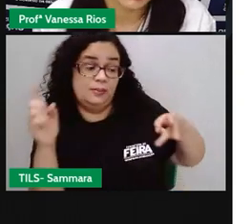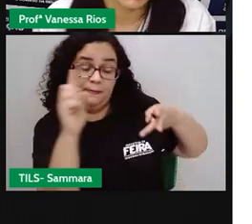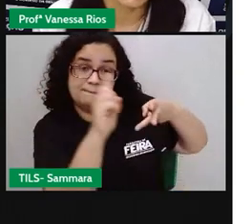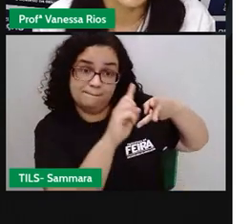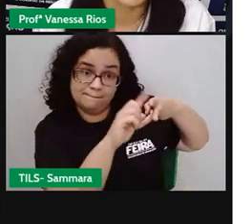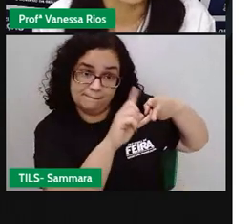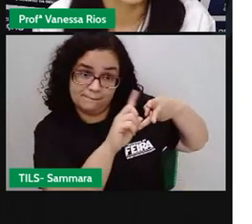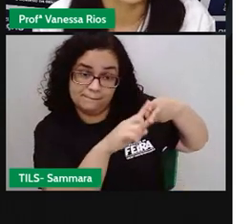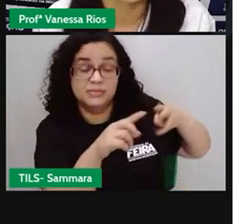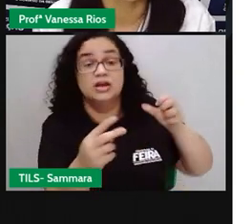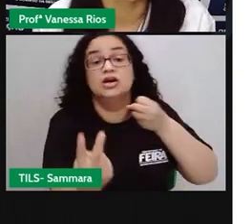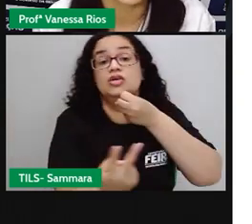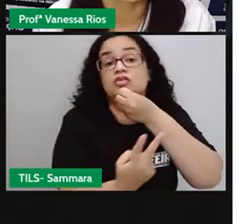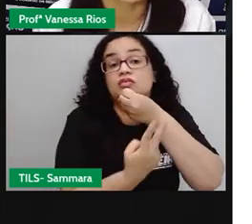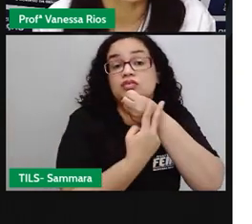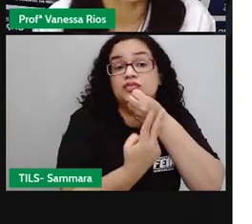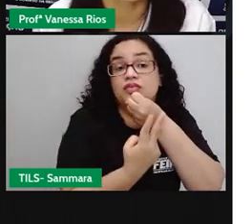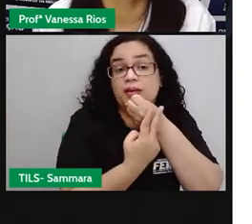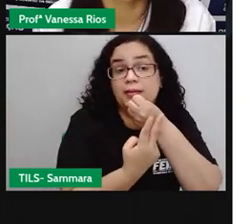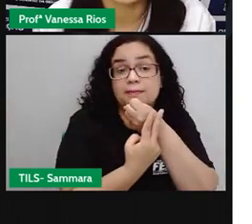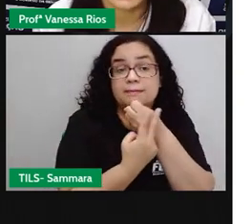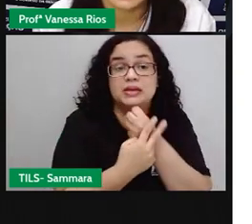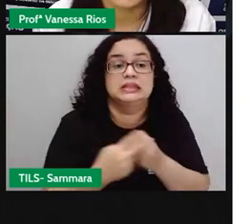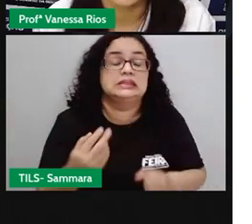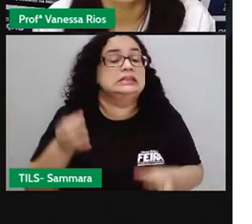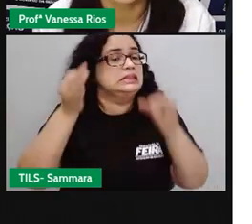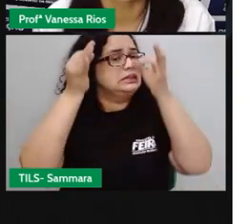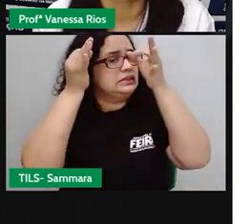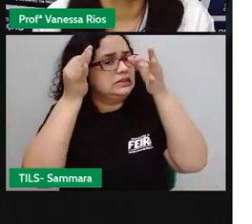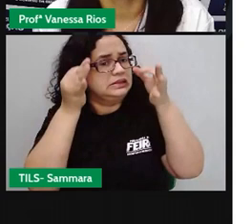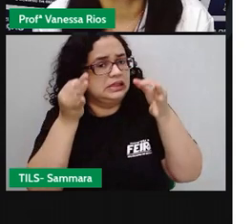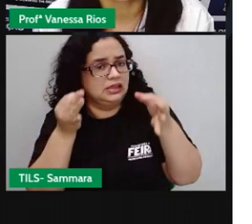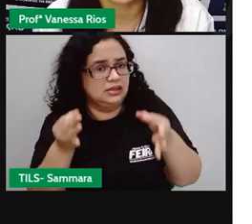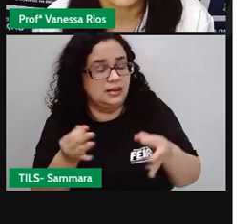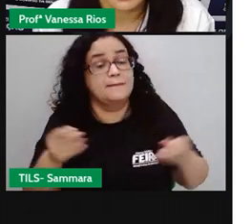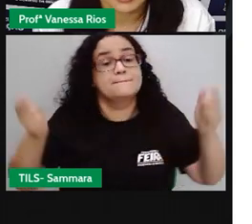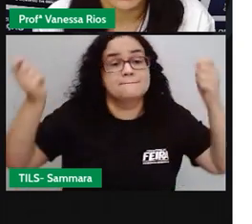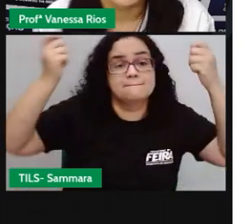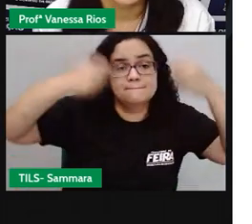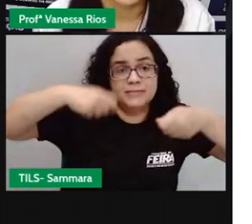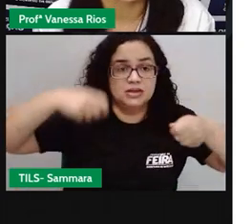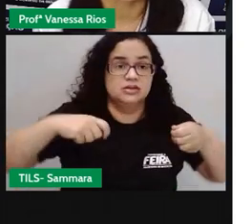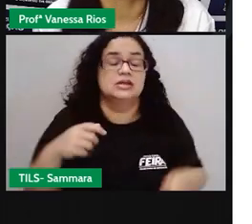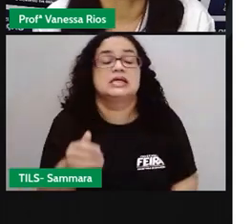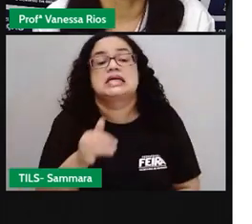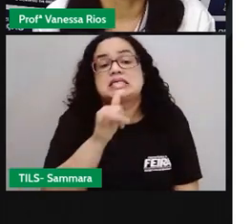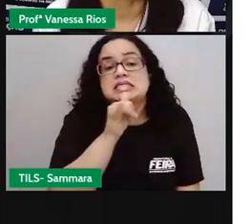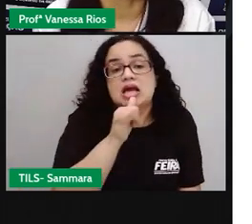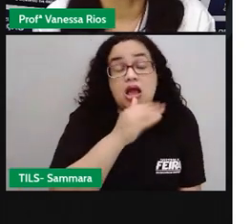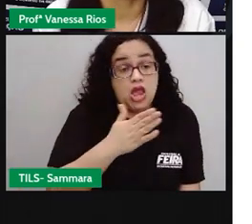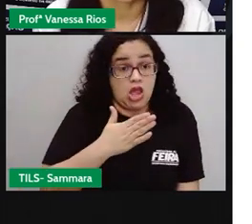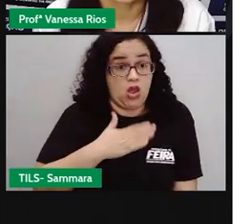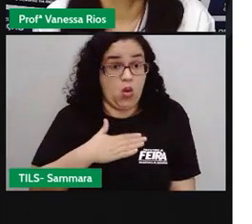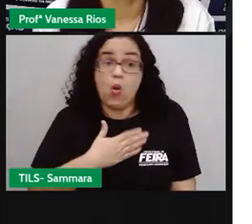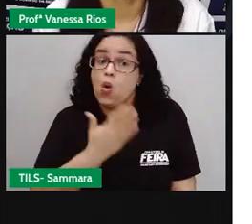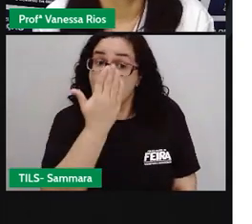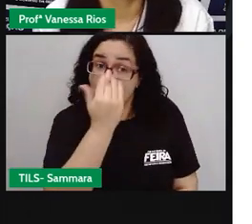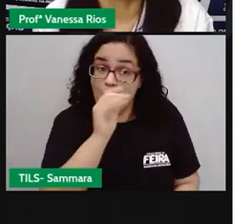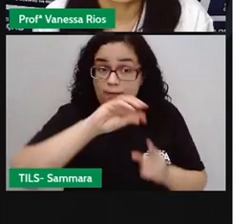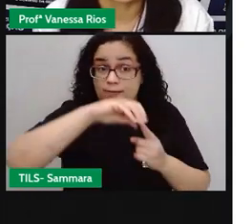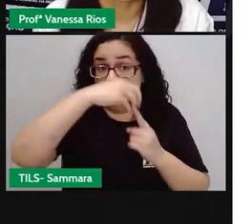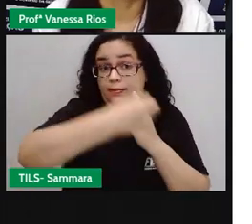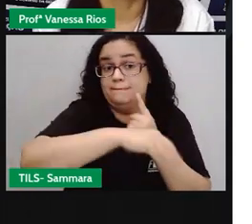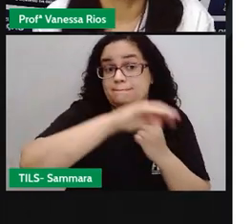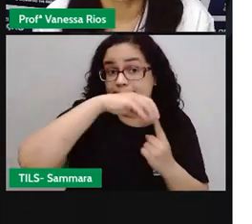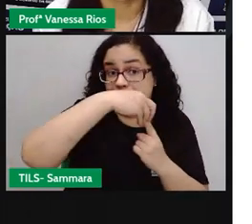indicativo, os verbos indicam a ação de modo certo, de modo preciso. Exemplo, eu como